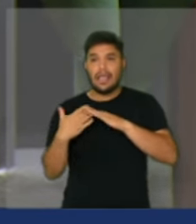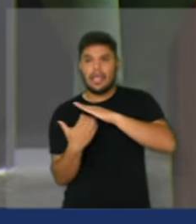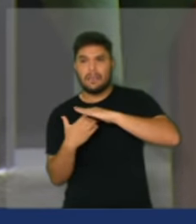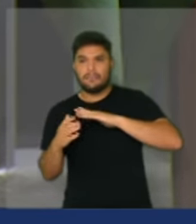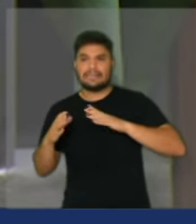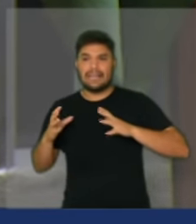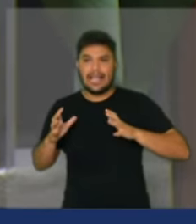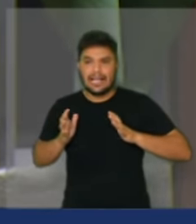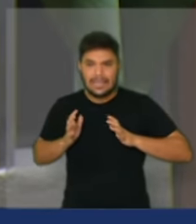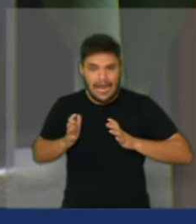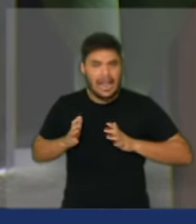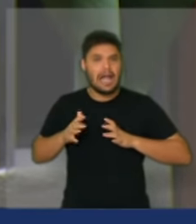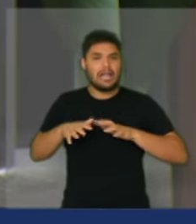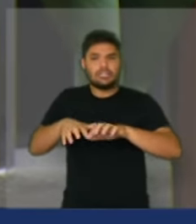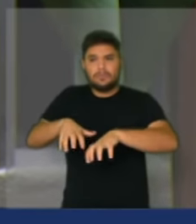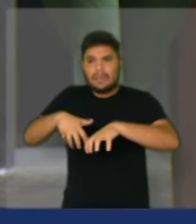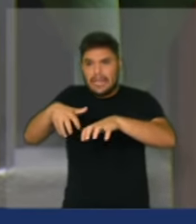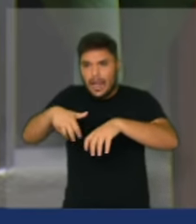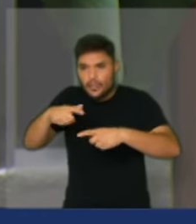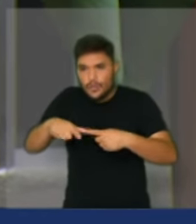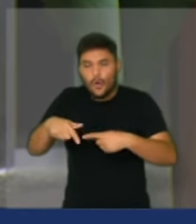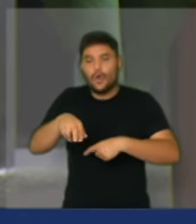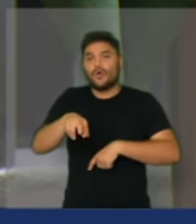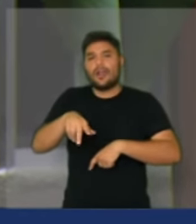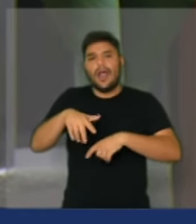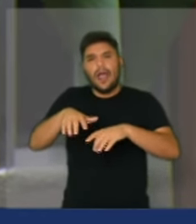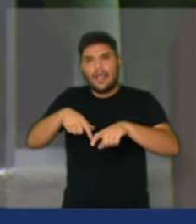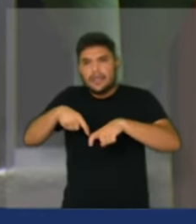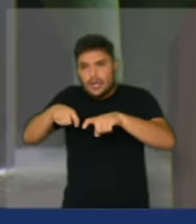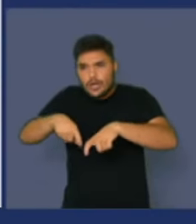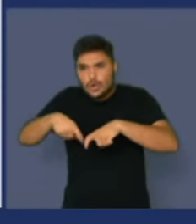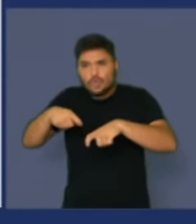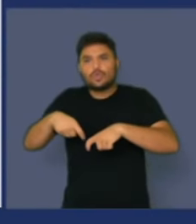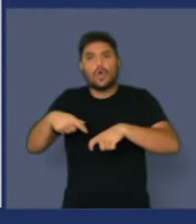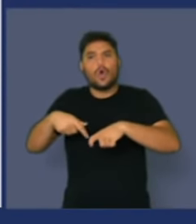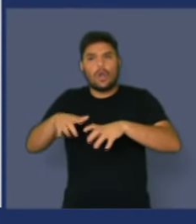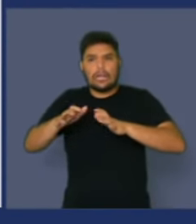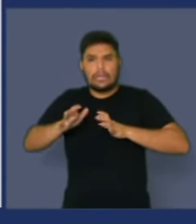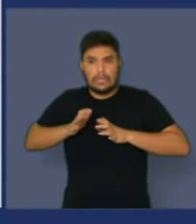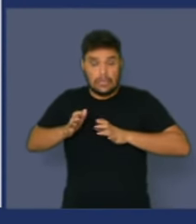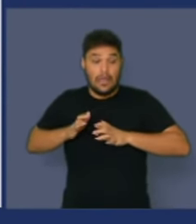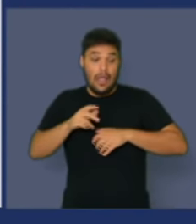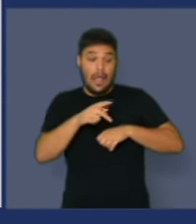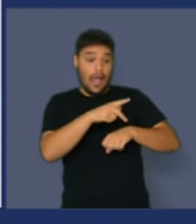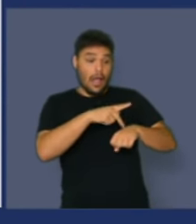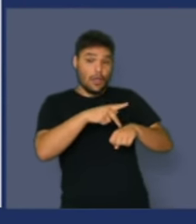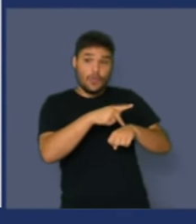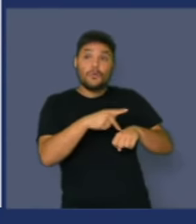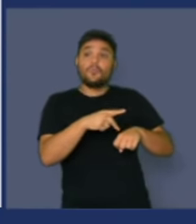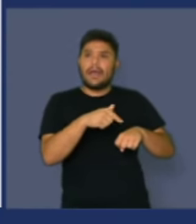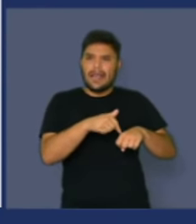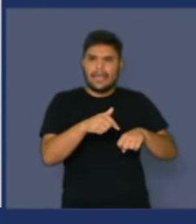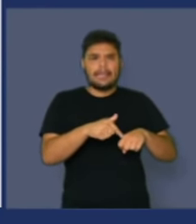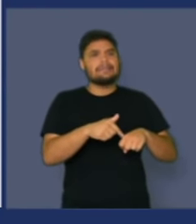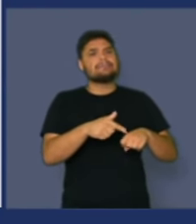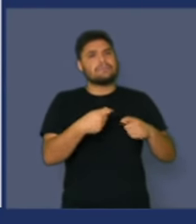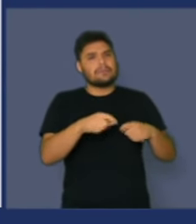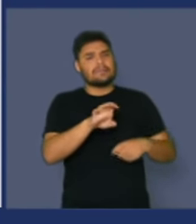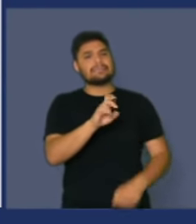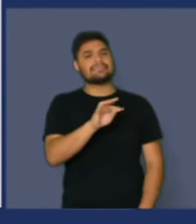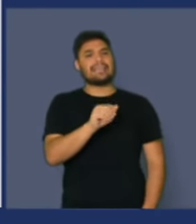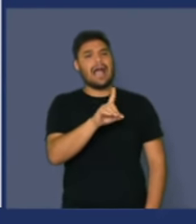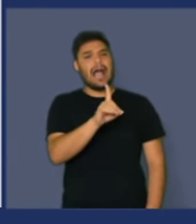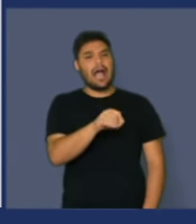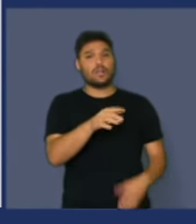mineradoras, para os grandes ruralistas, aí o Estado é máximo, não é mínimo, não. Estado tem